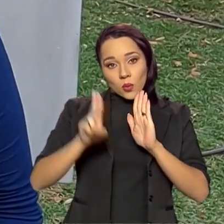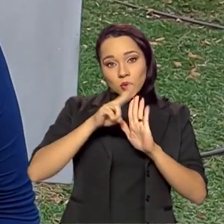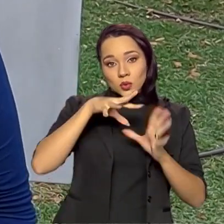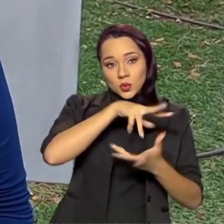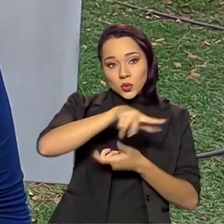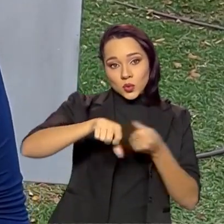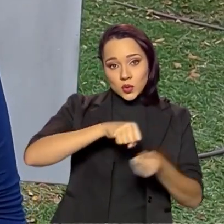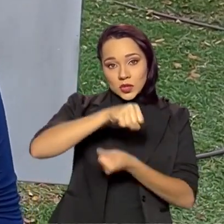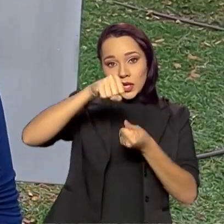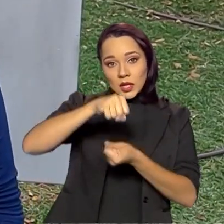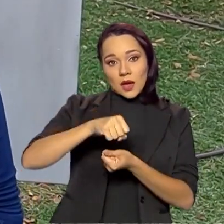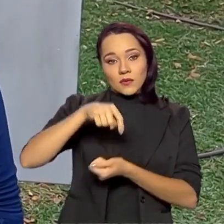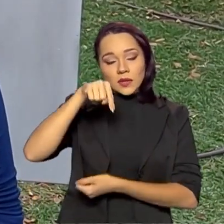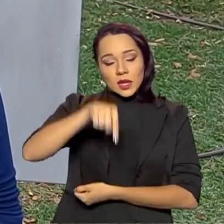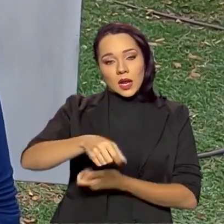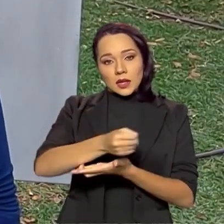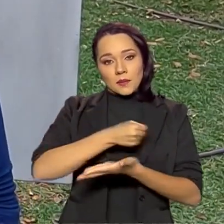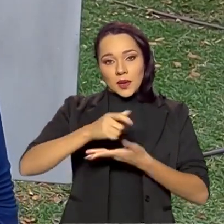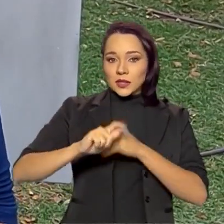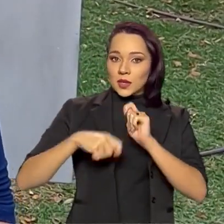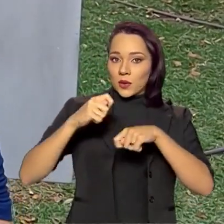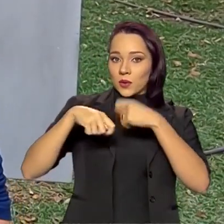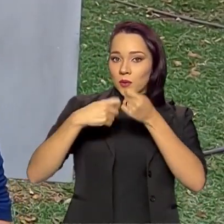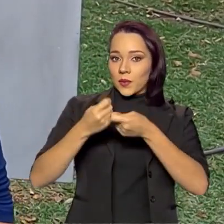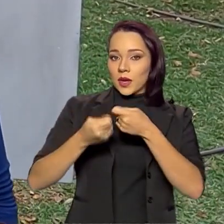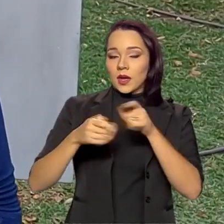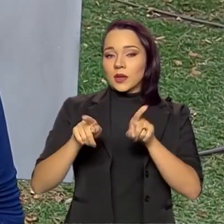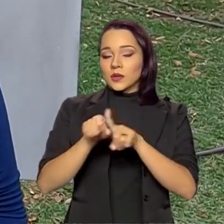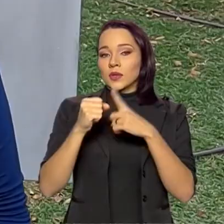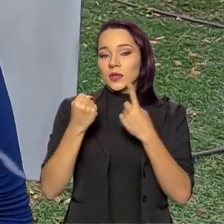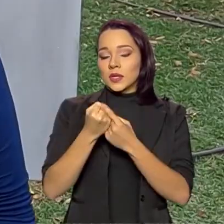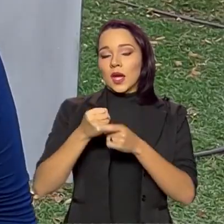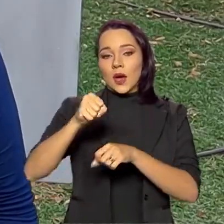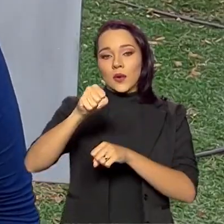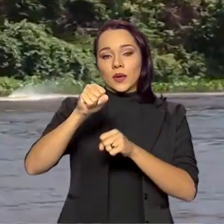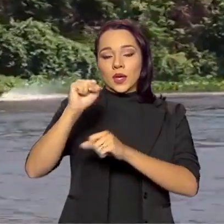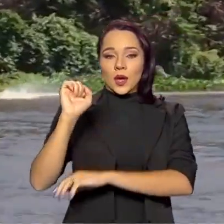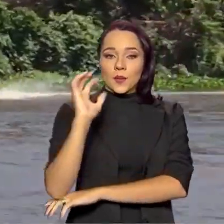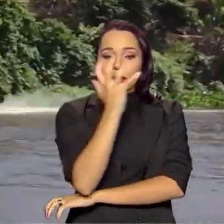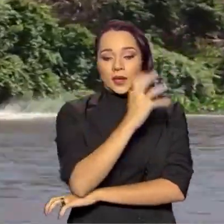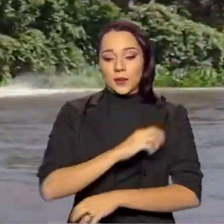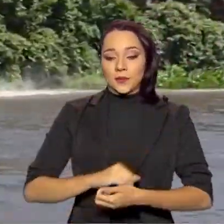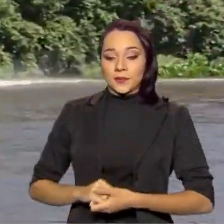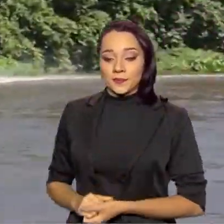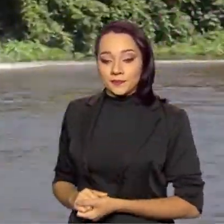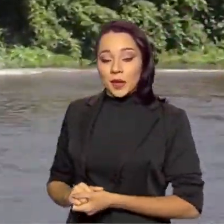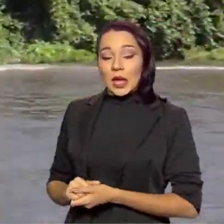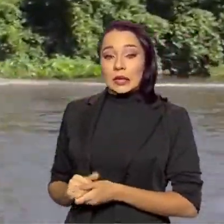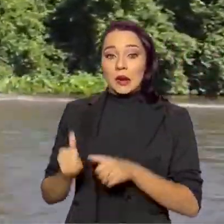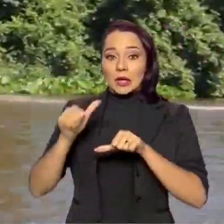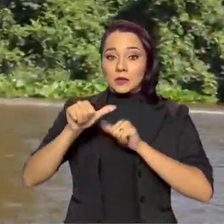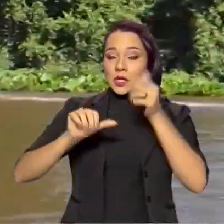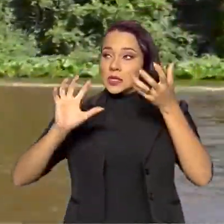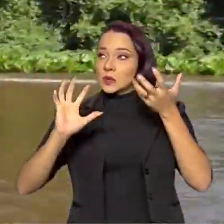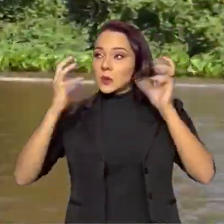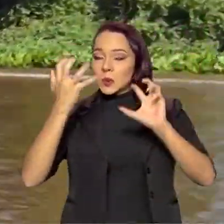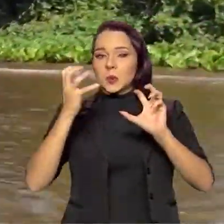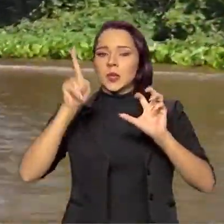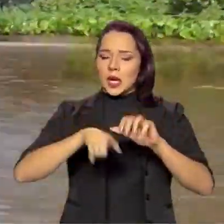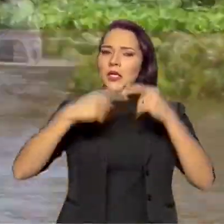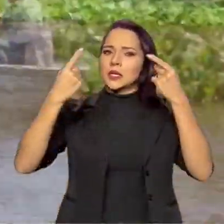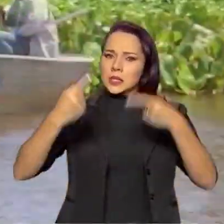nas suas bases econômicas, social e ambiental. As mudanças climáticas são um